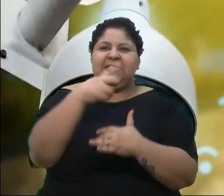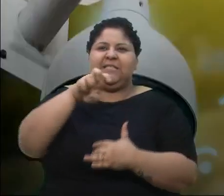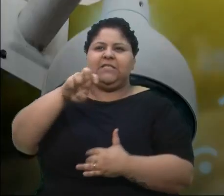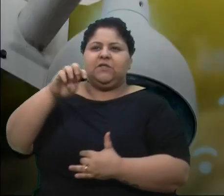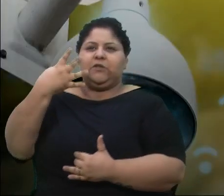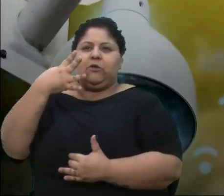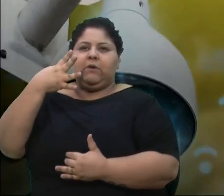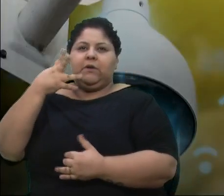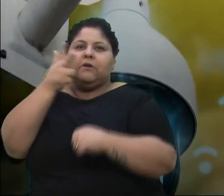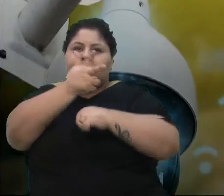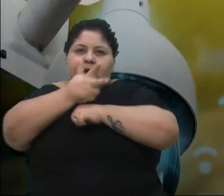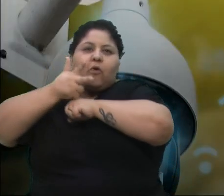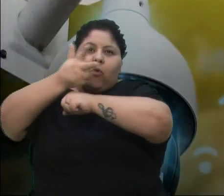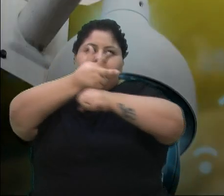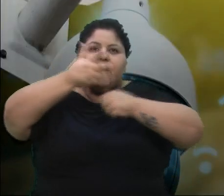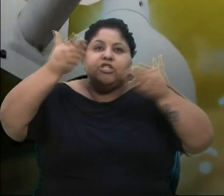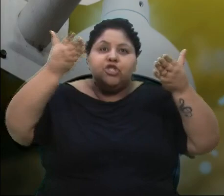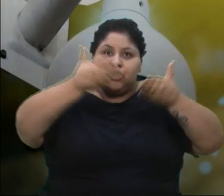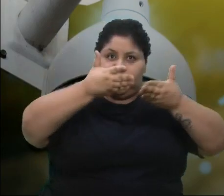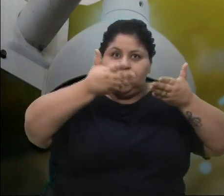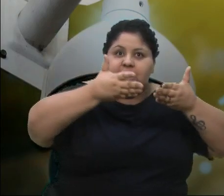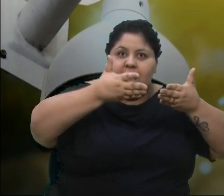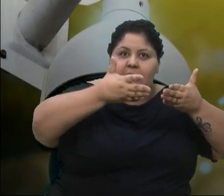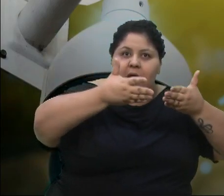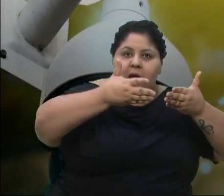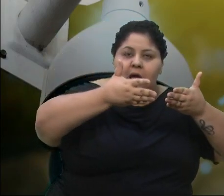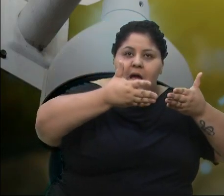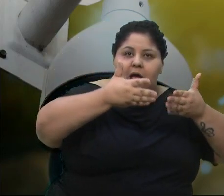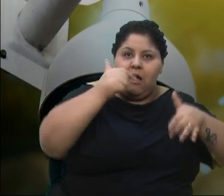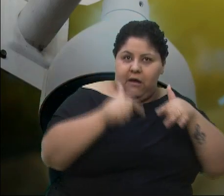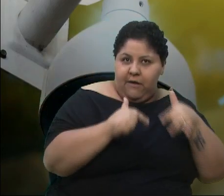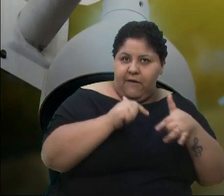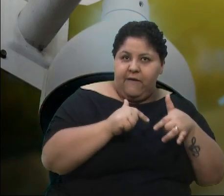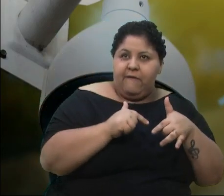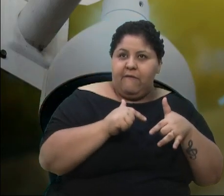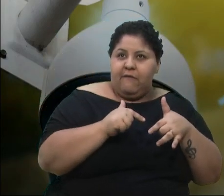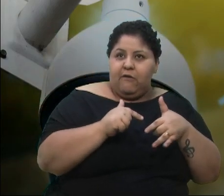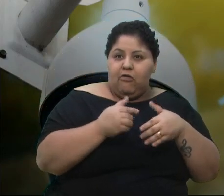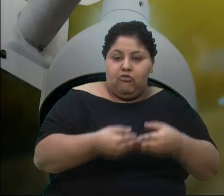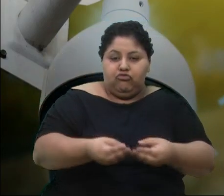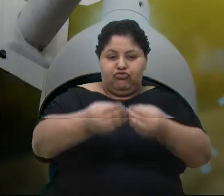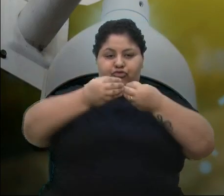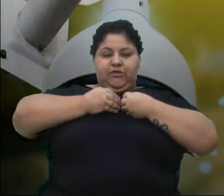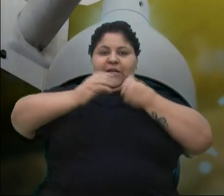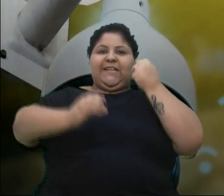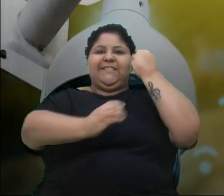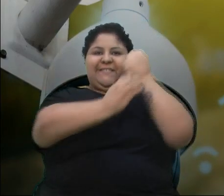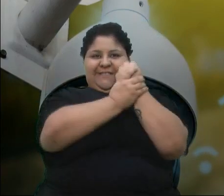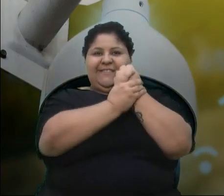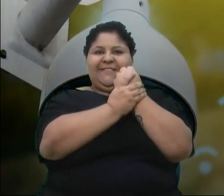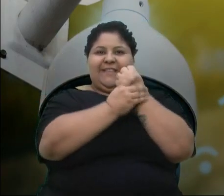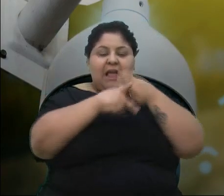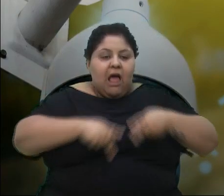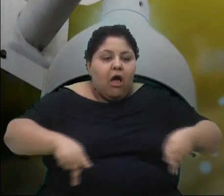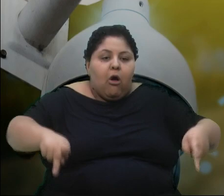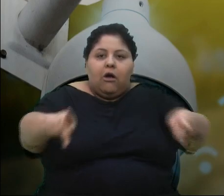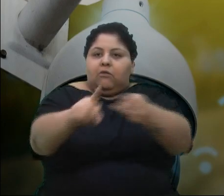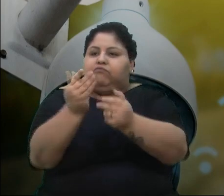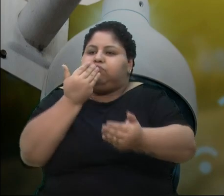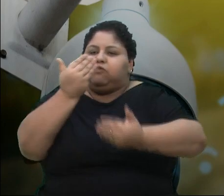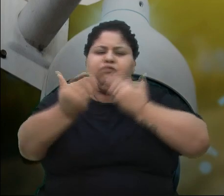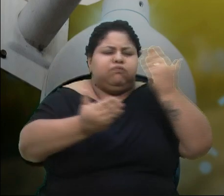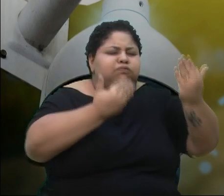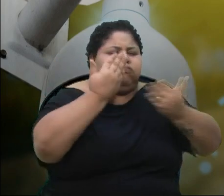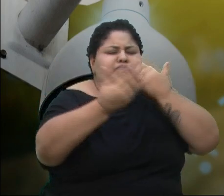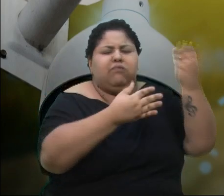já estão instaladas, isso nos dá segurança. A população clamava por isso. A população